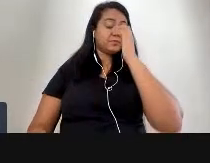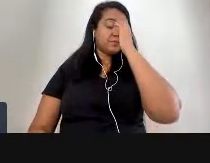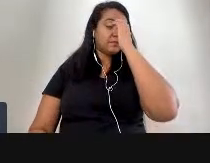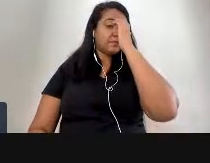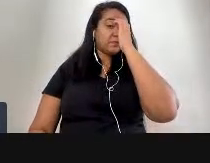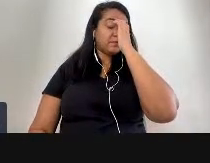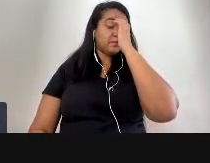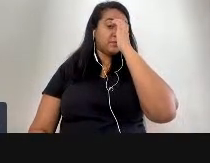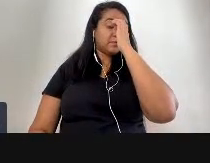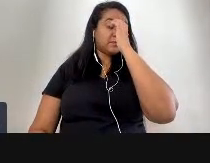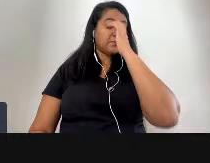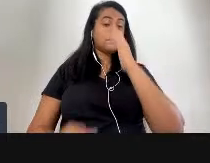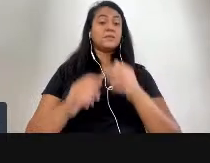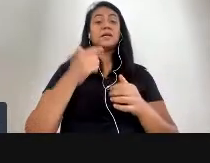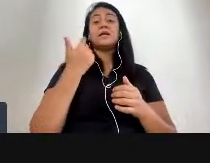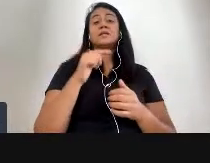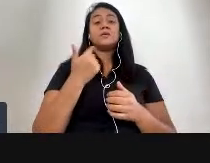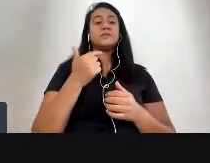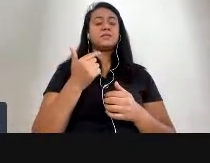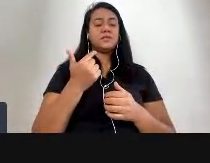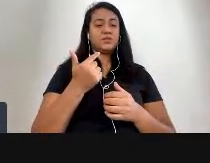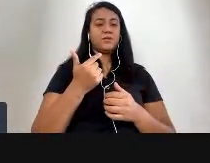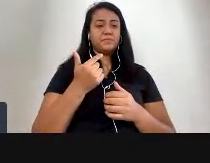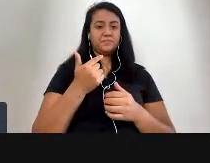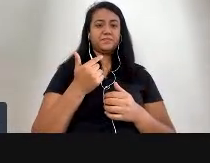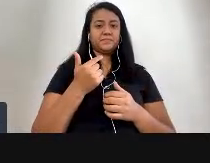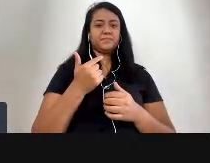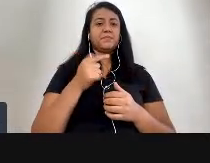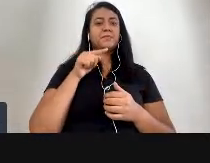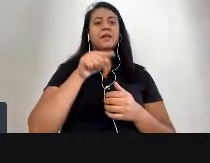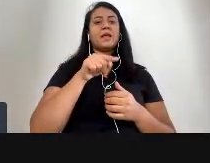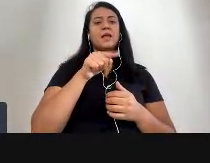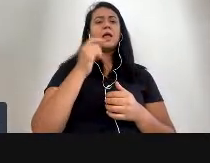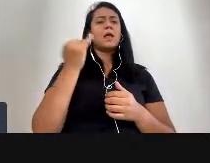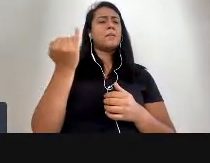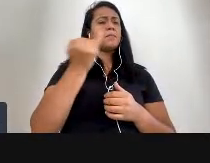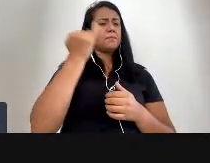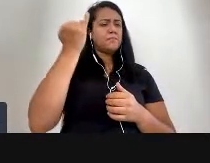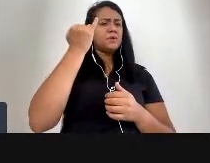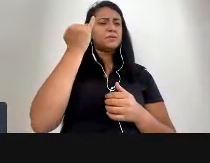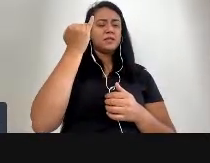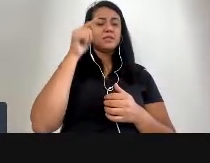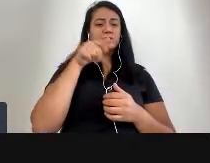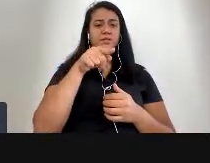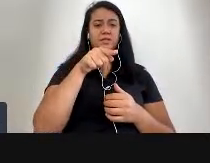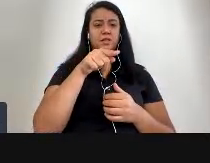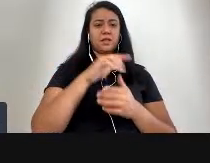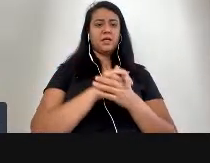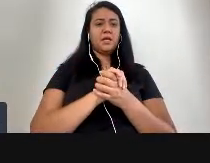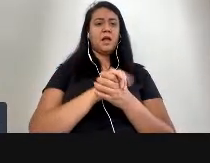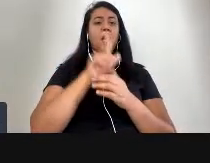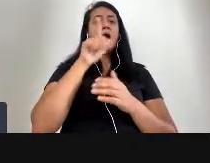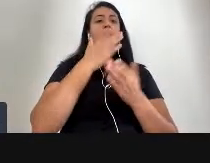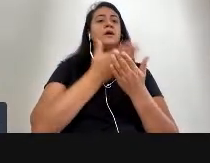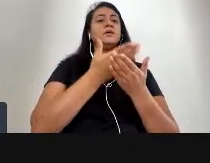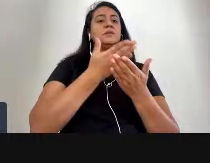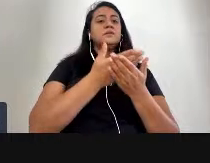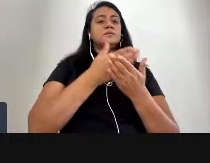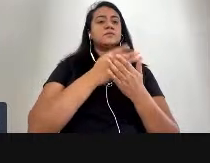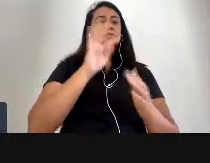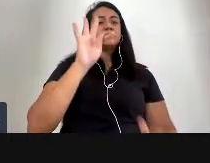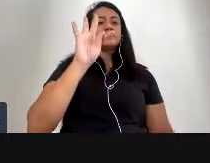ela não existe esse fato aqui é muito interessante esse estudante Teófilos